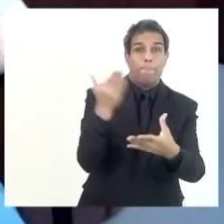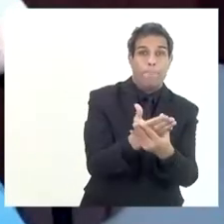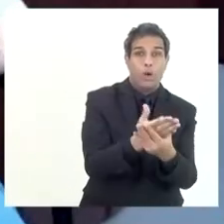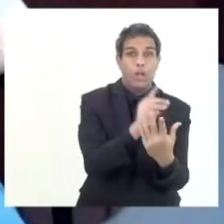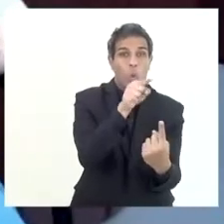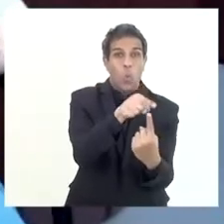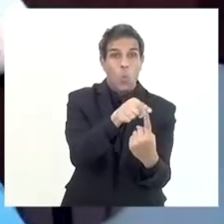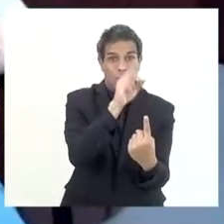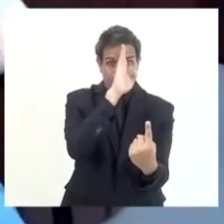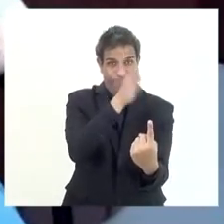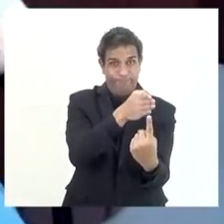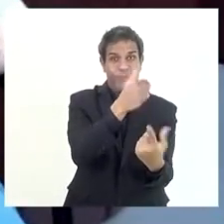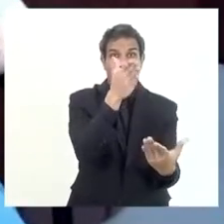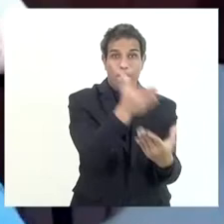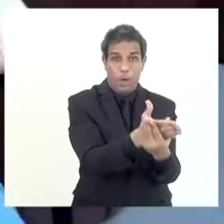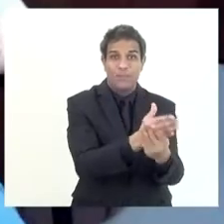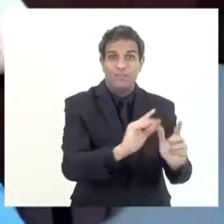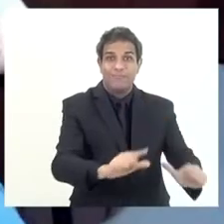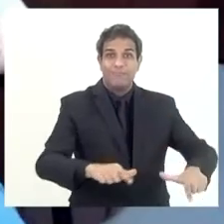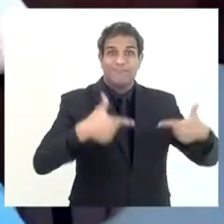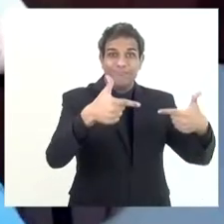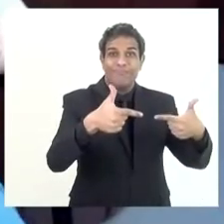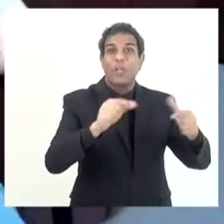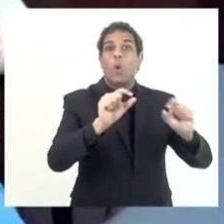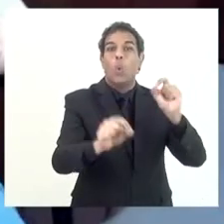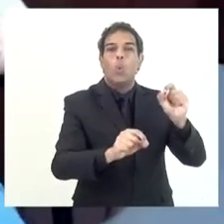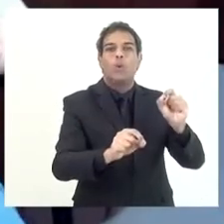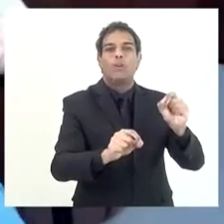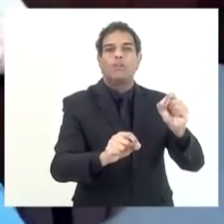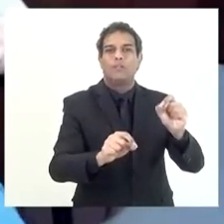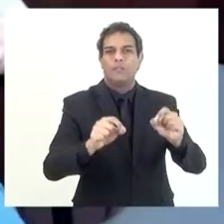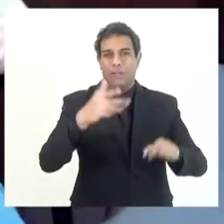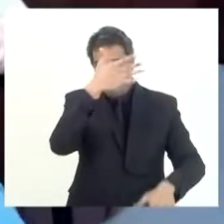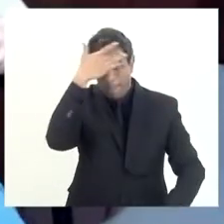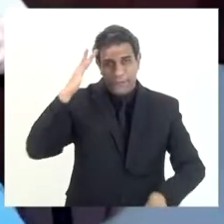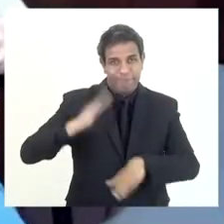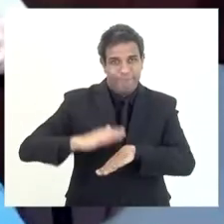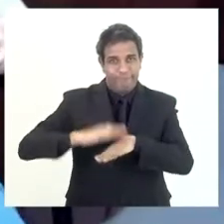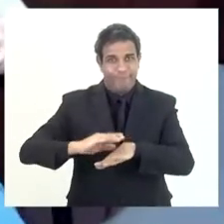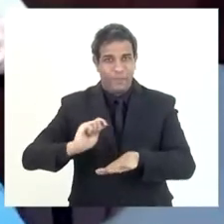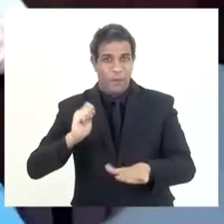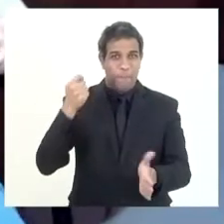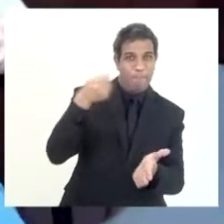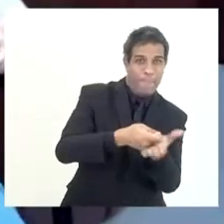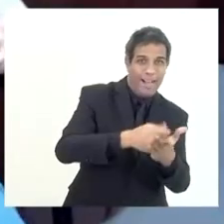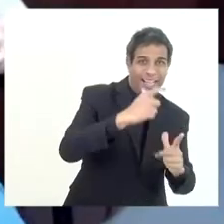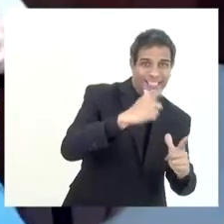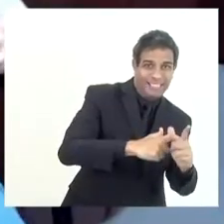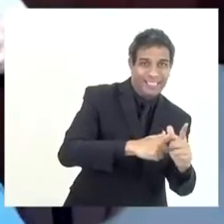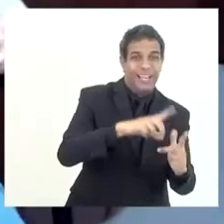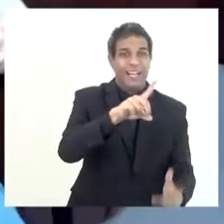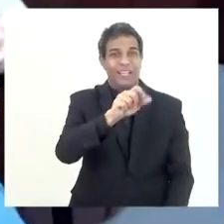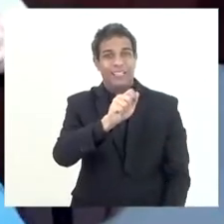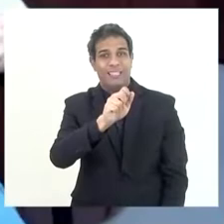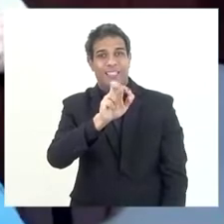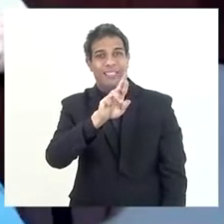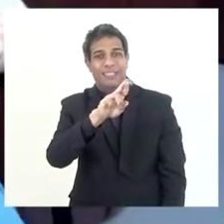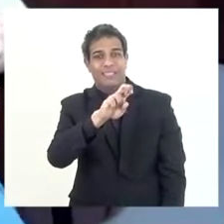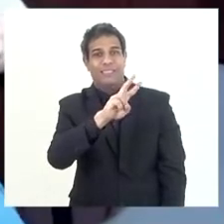processo que gera, ao final, se o contribuinte for pagar um darde, já as